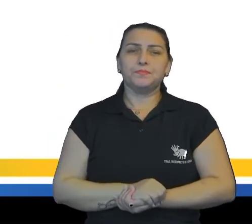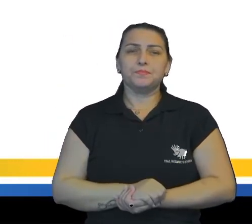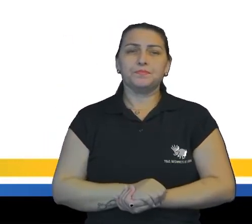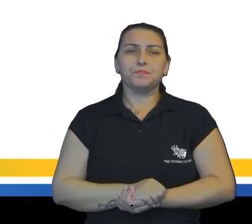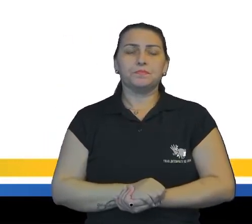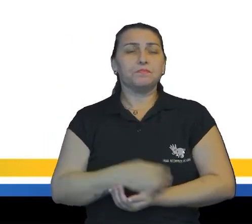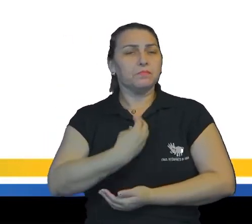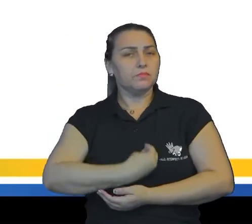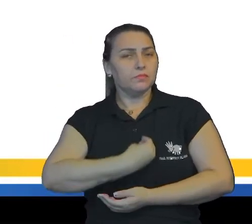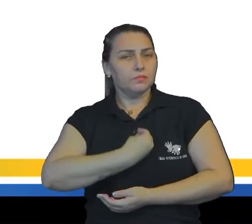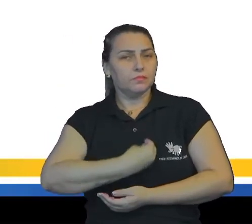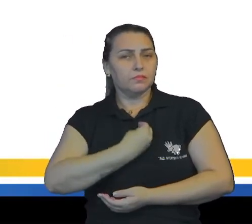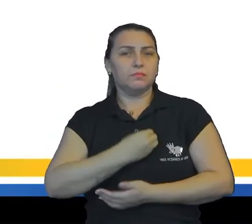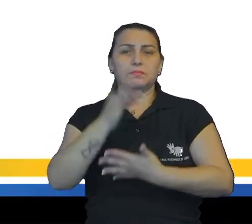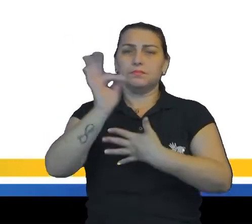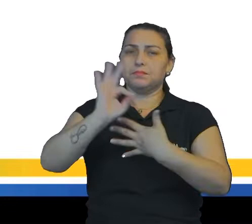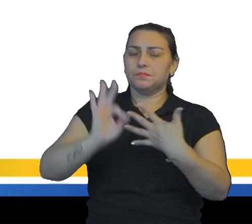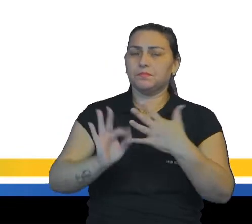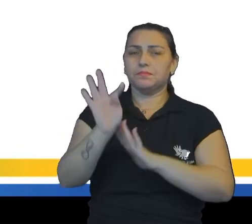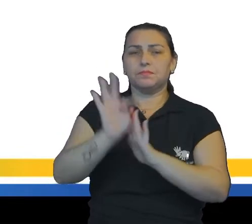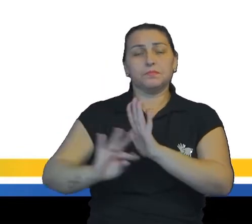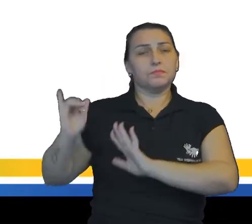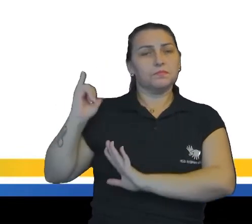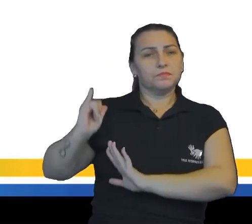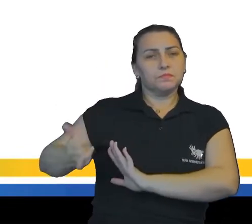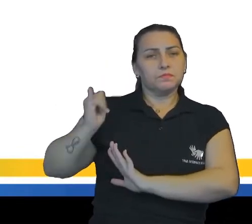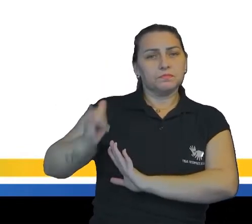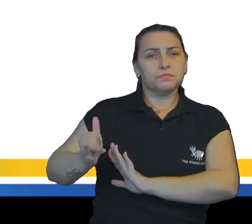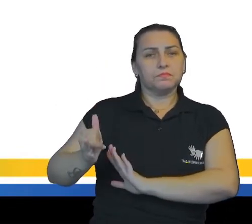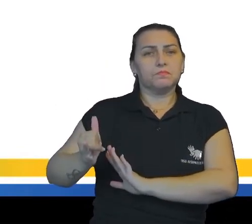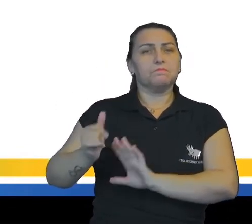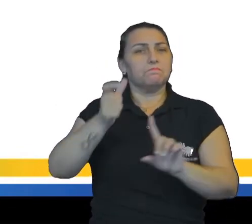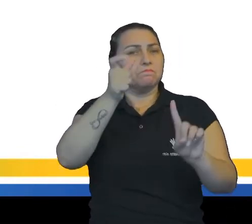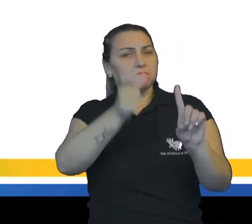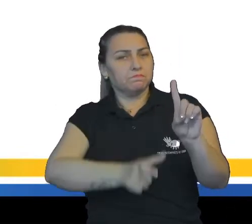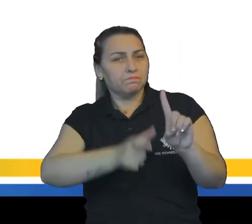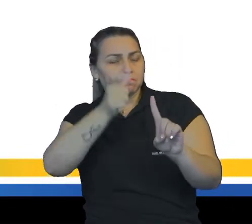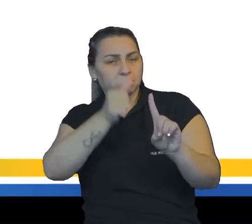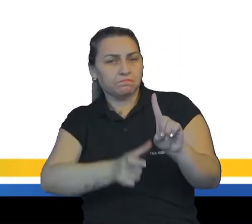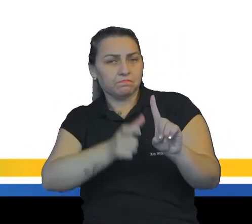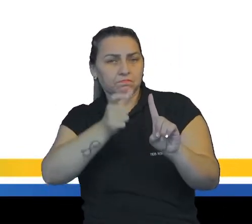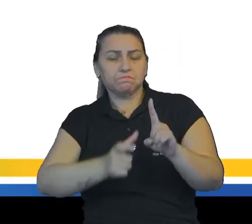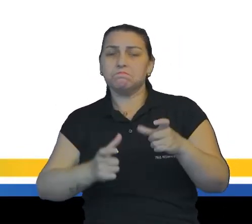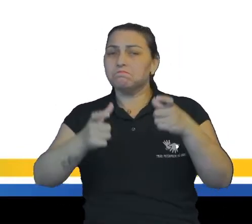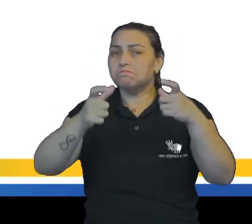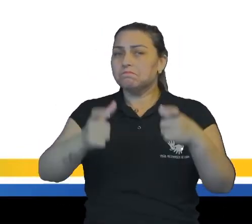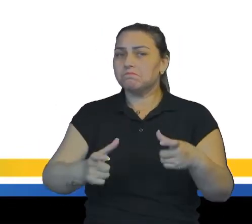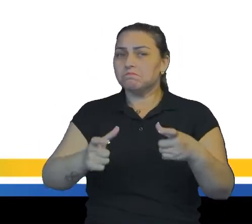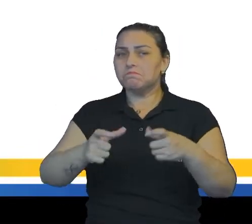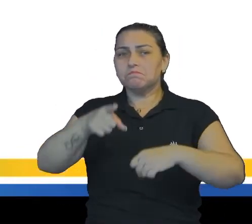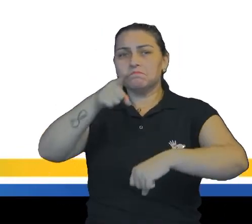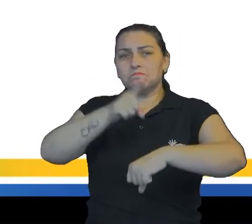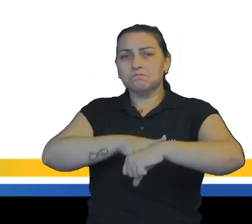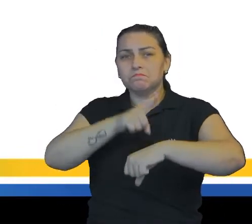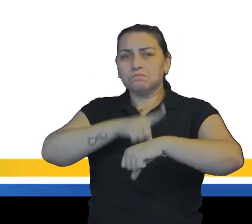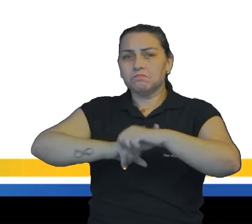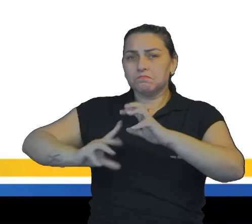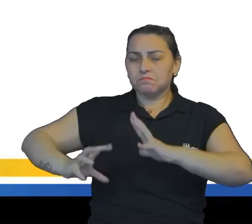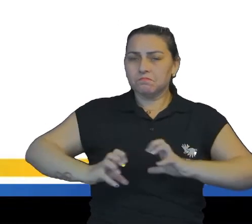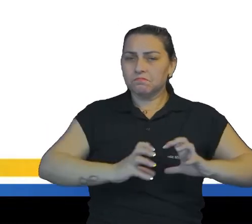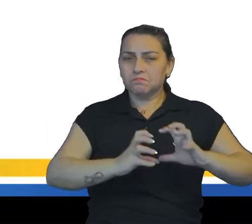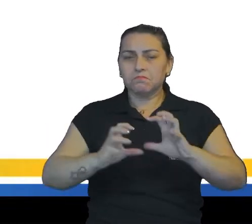Estão presentes no texto os elementos da narrativa e a gente pode observar que tem personagem, cenário,